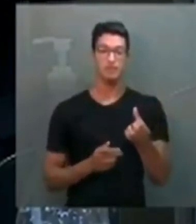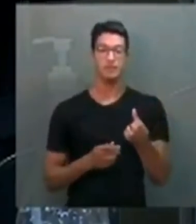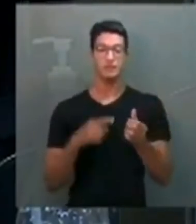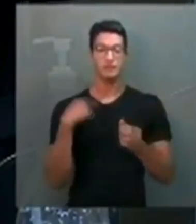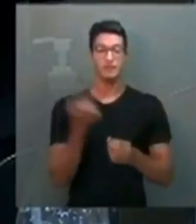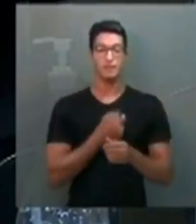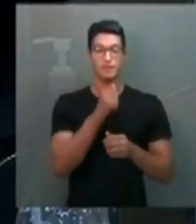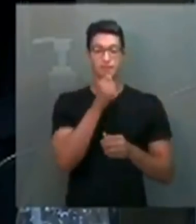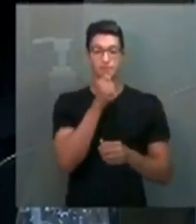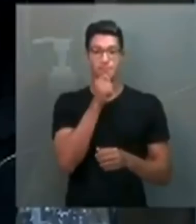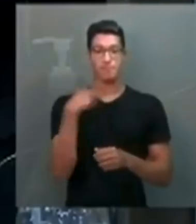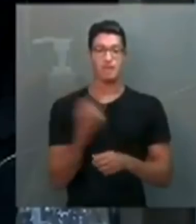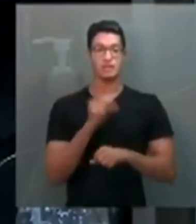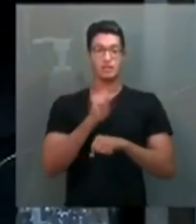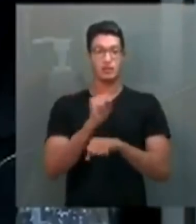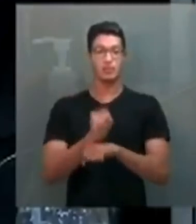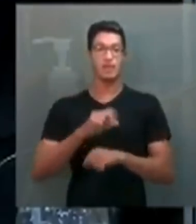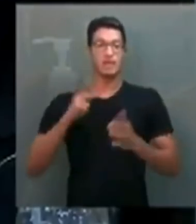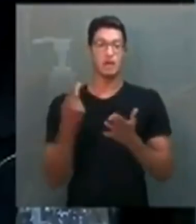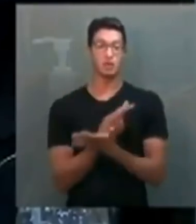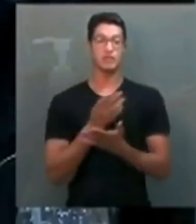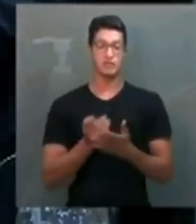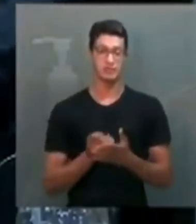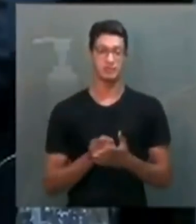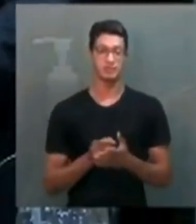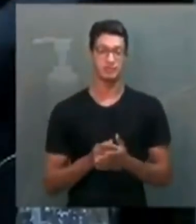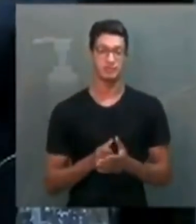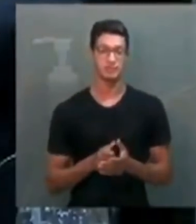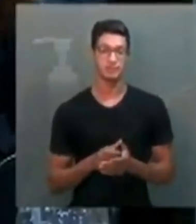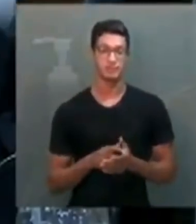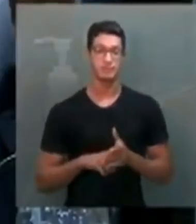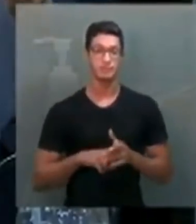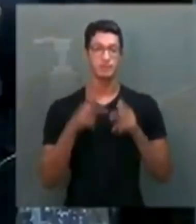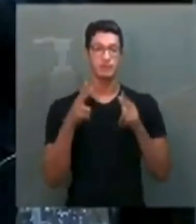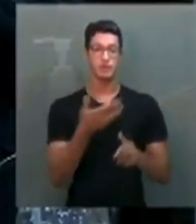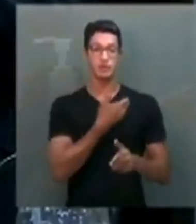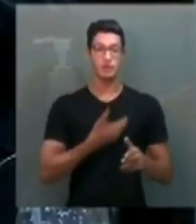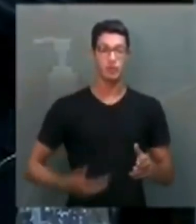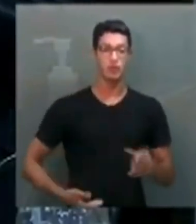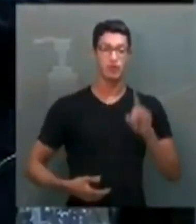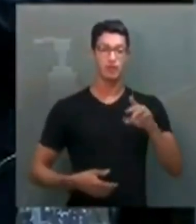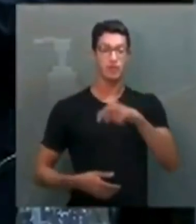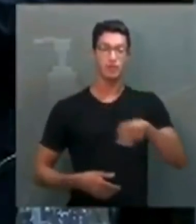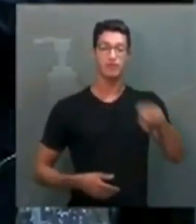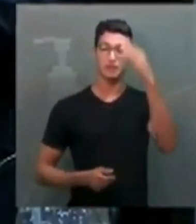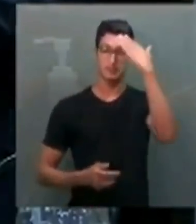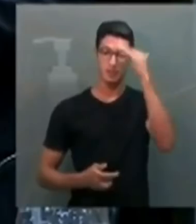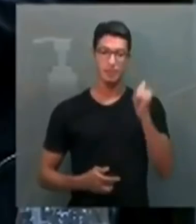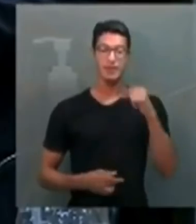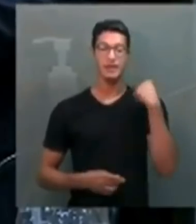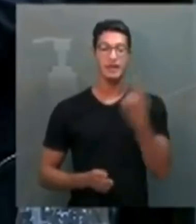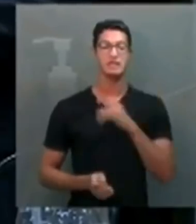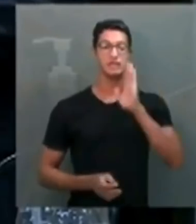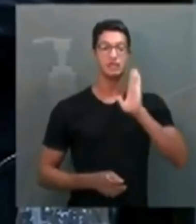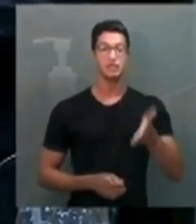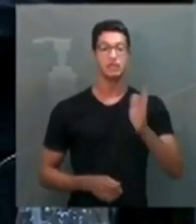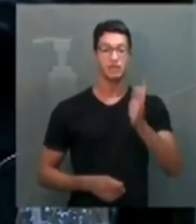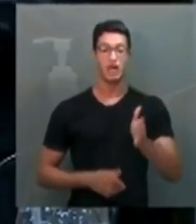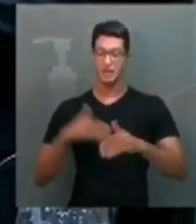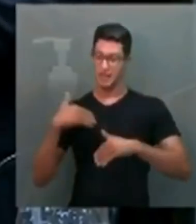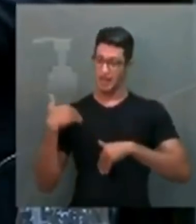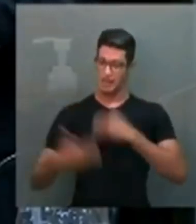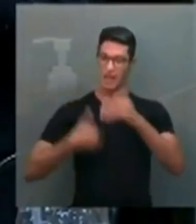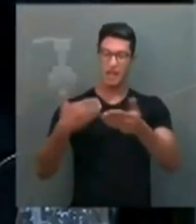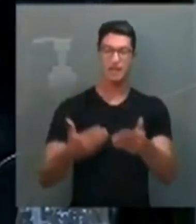nós ainda estamos esperando que aconteça. E como governo, só para a senhora saber, a gente já está indo além.